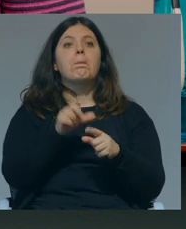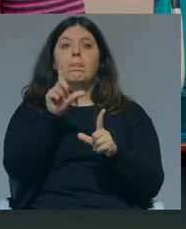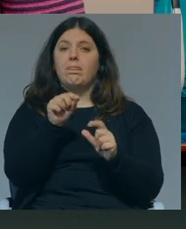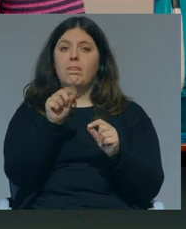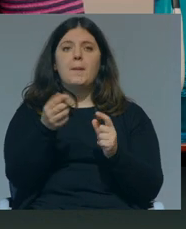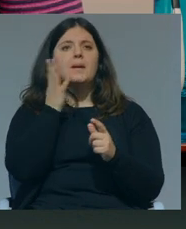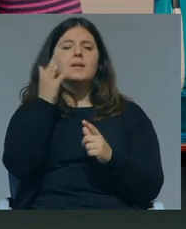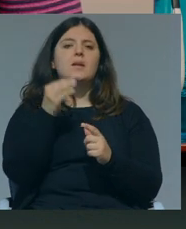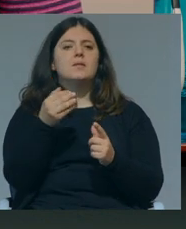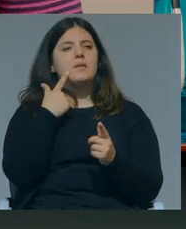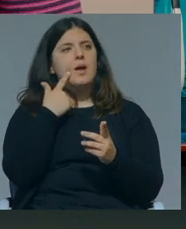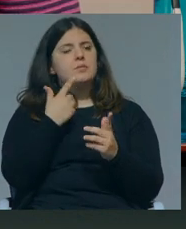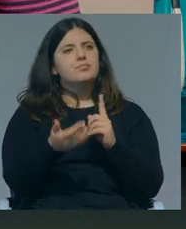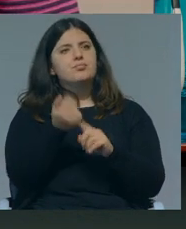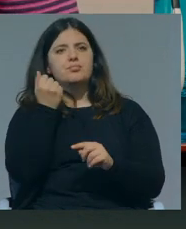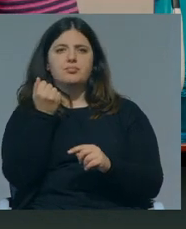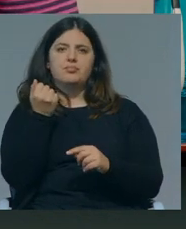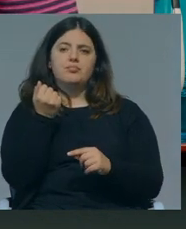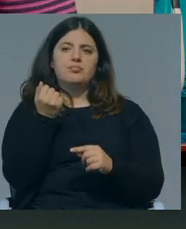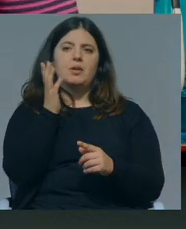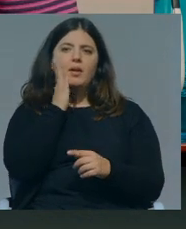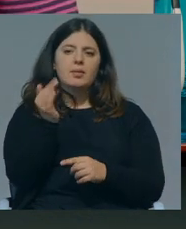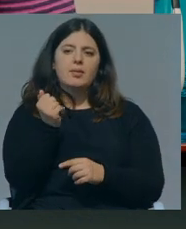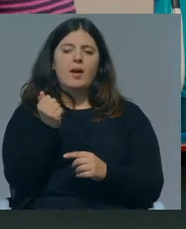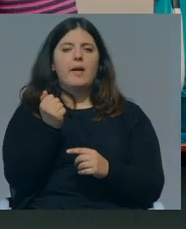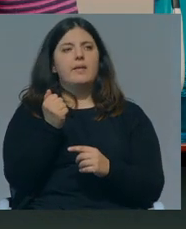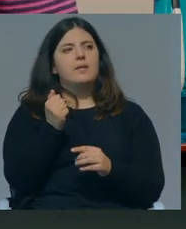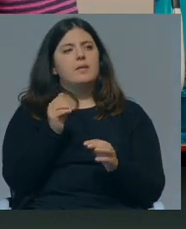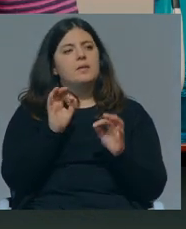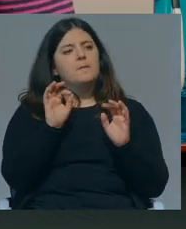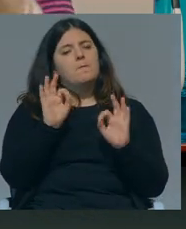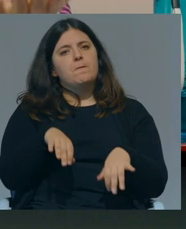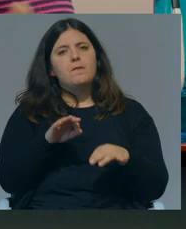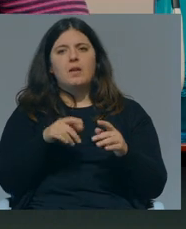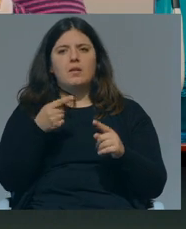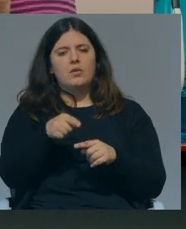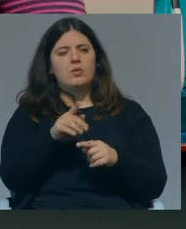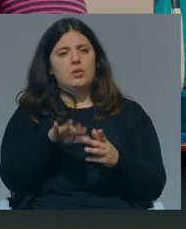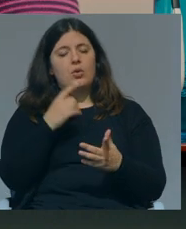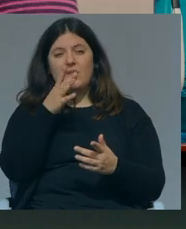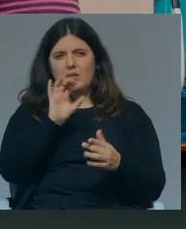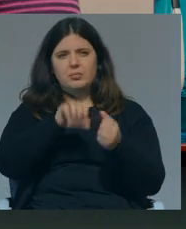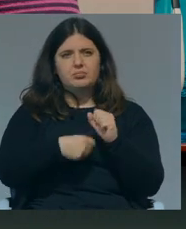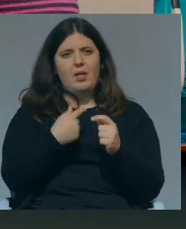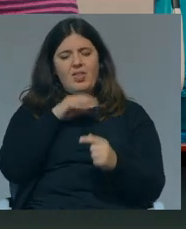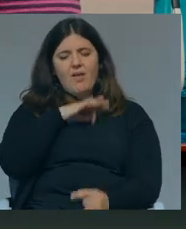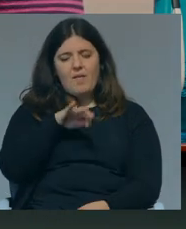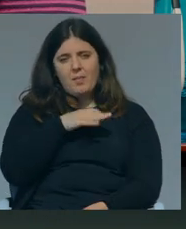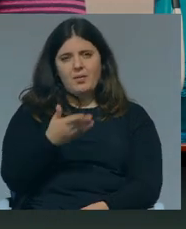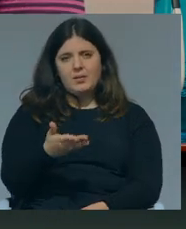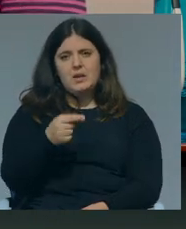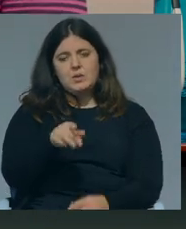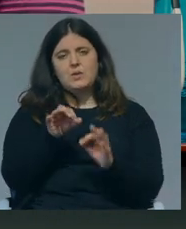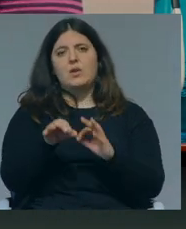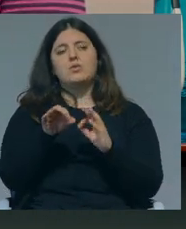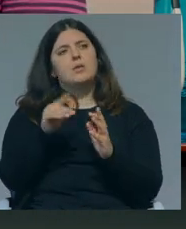de tentar suprir, de tentar mitigar esse efeito, que eu há bocado chamei trágico, da família. E isso